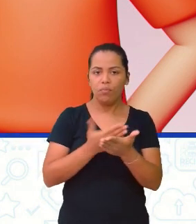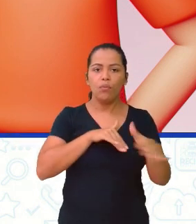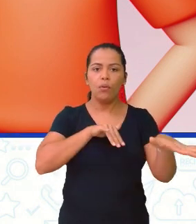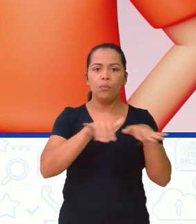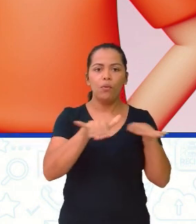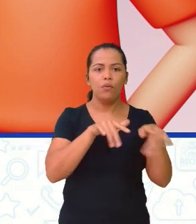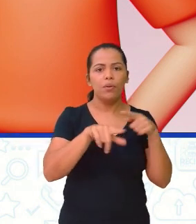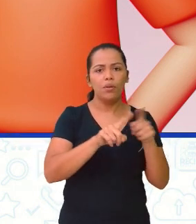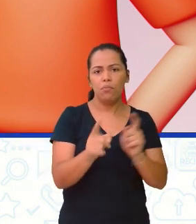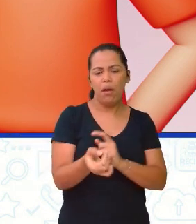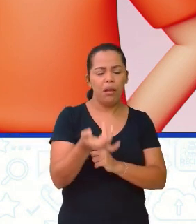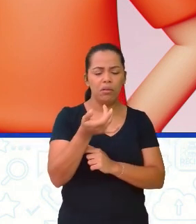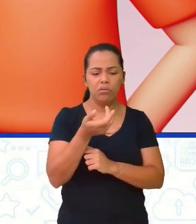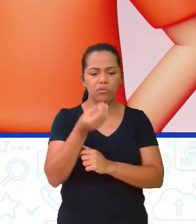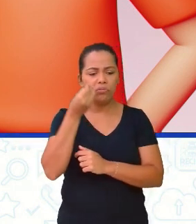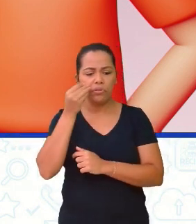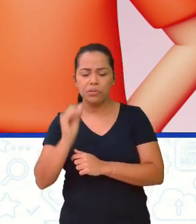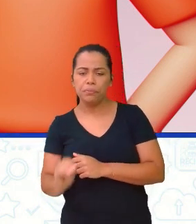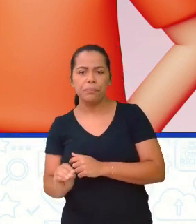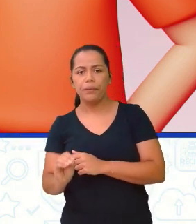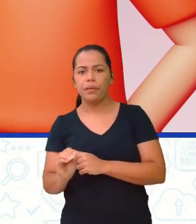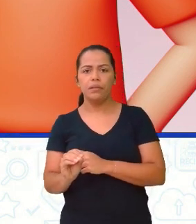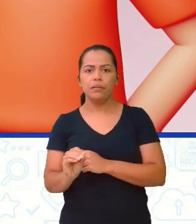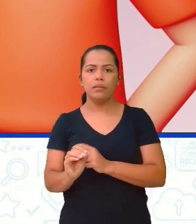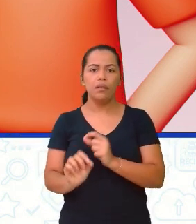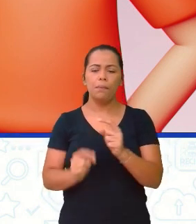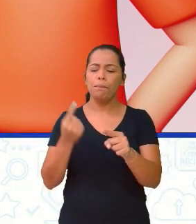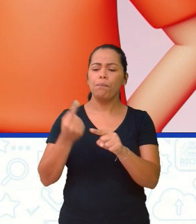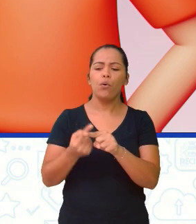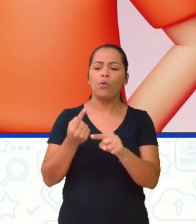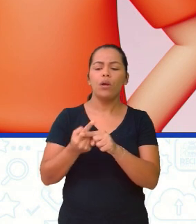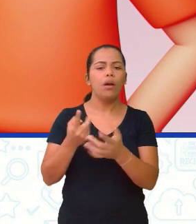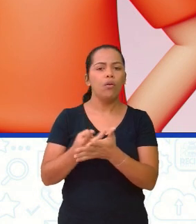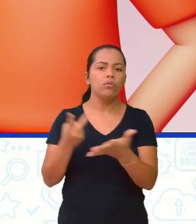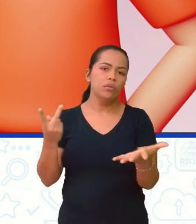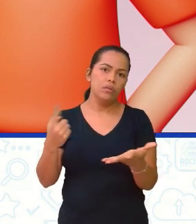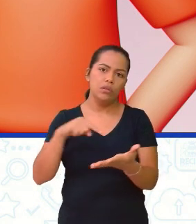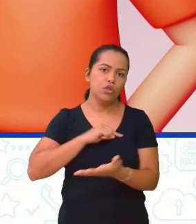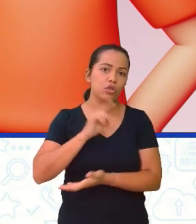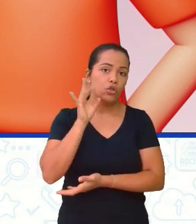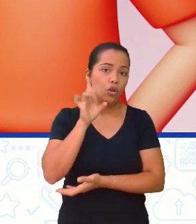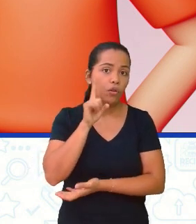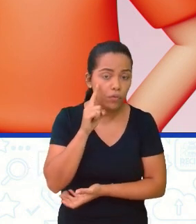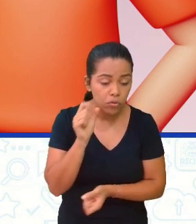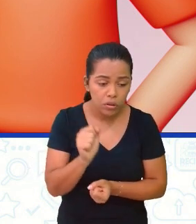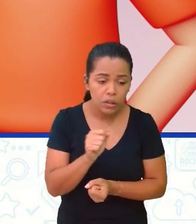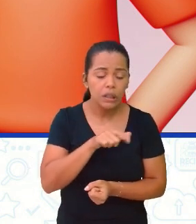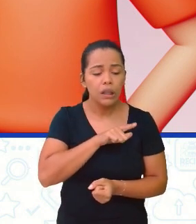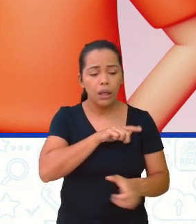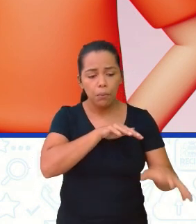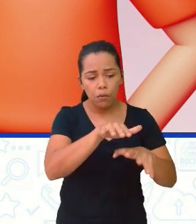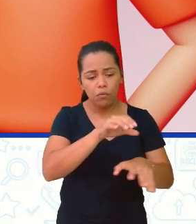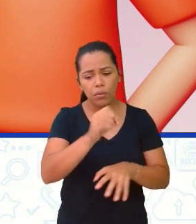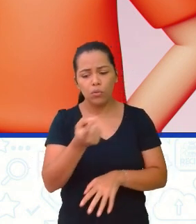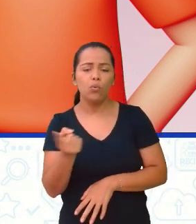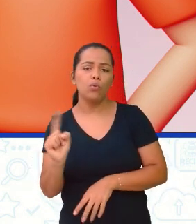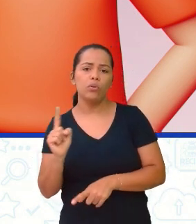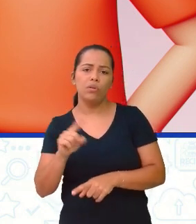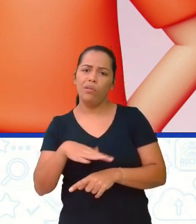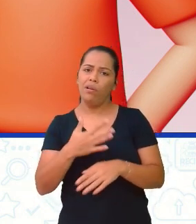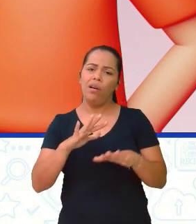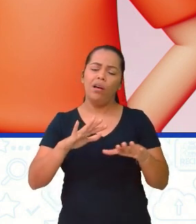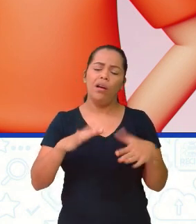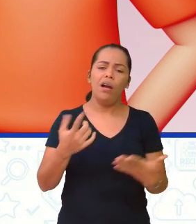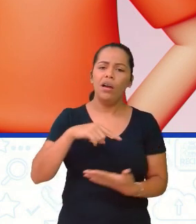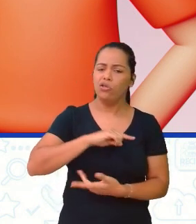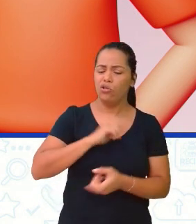causas. Então, na aula passada, a gente queria saber apenas se estava em movimento ou estava em repouso. Não estávamos preocupados